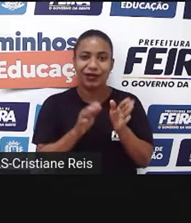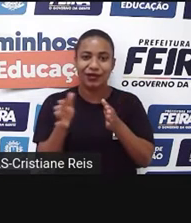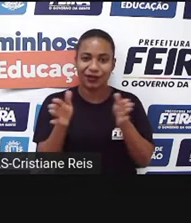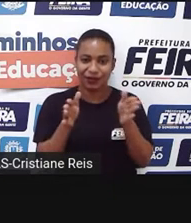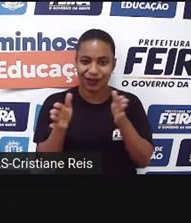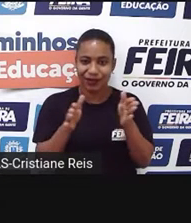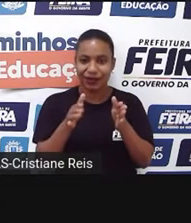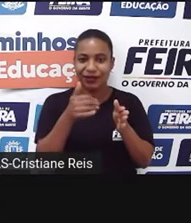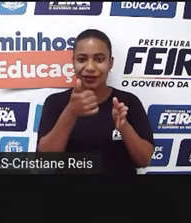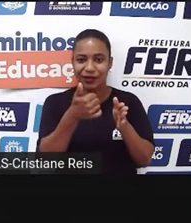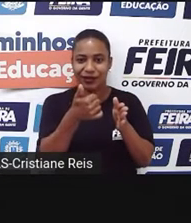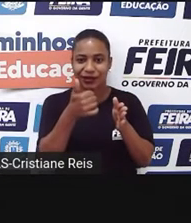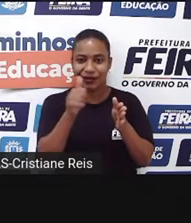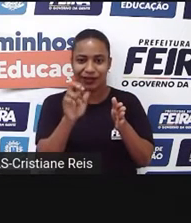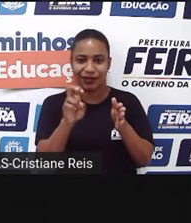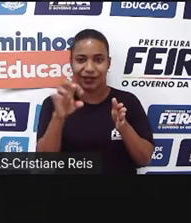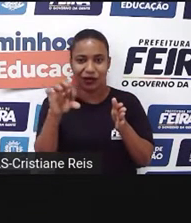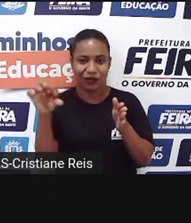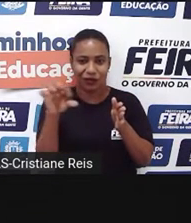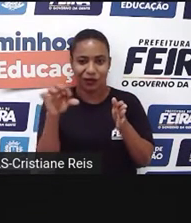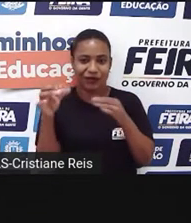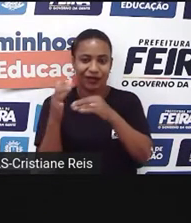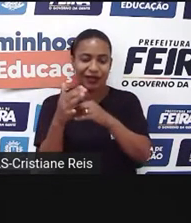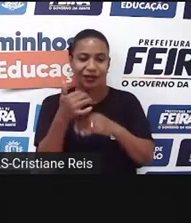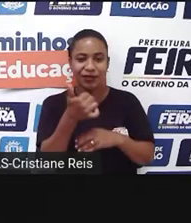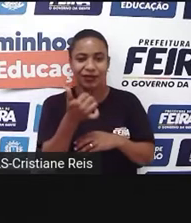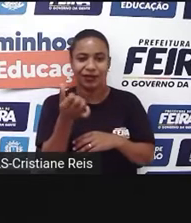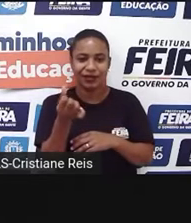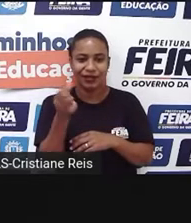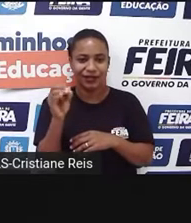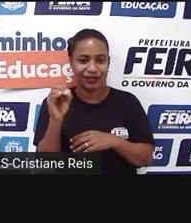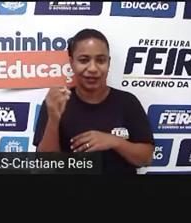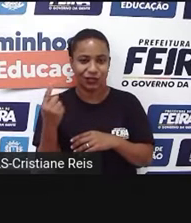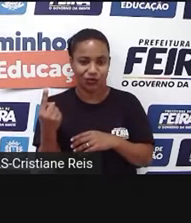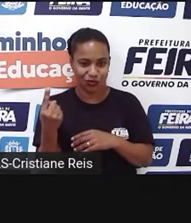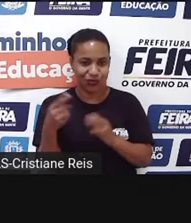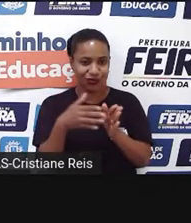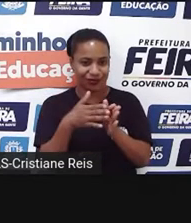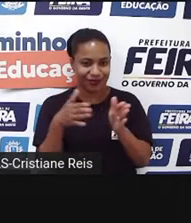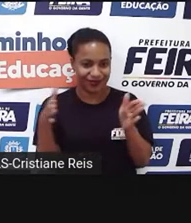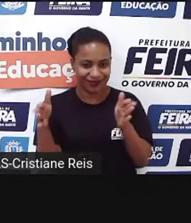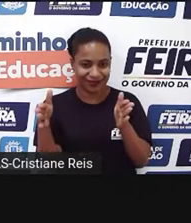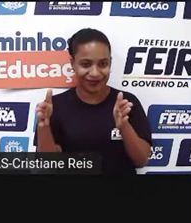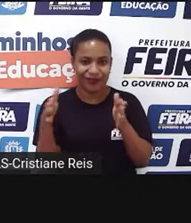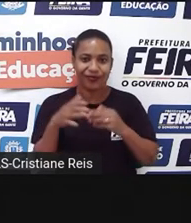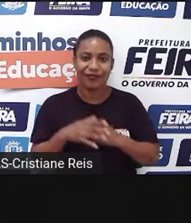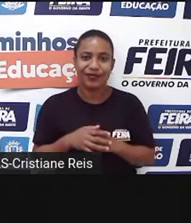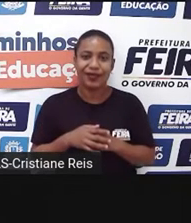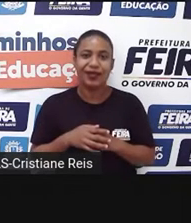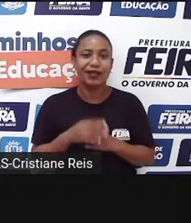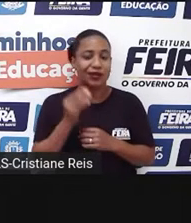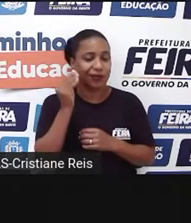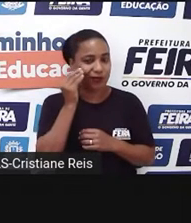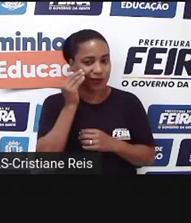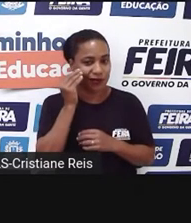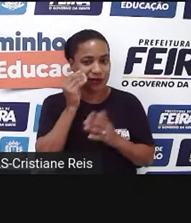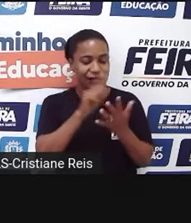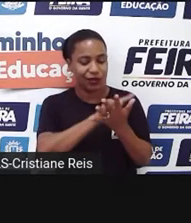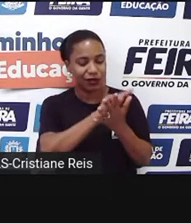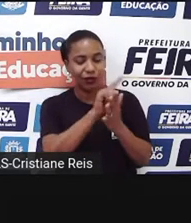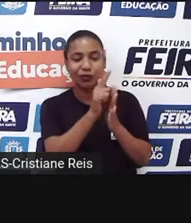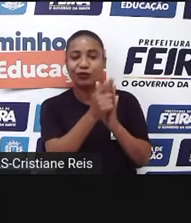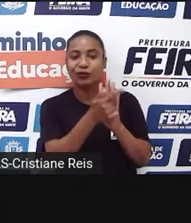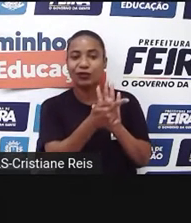este é um texto teatral. O gênero textual nomeado aqui na nossa língua é